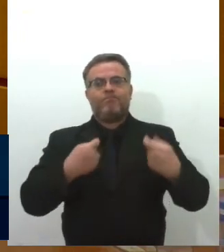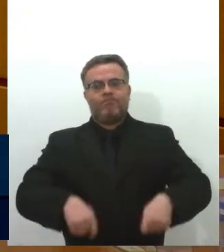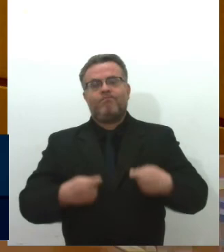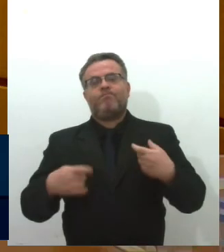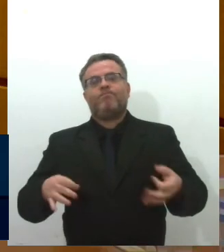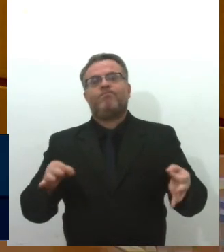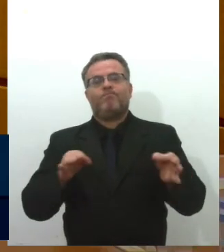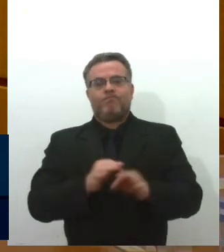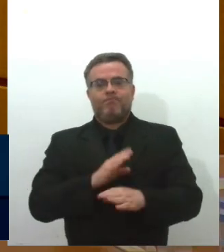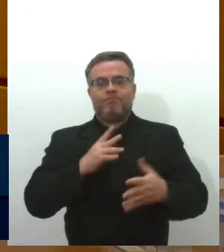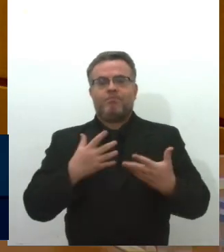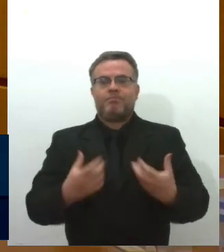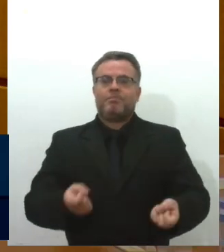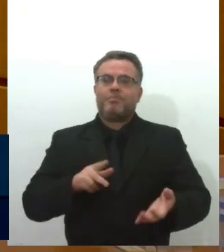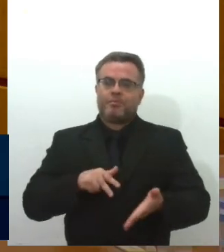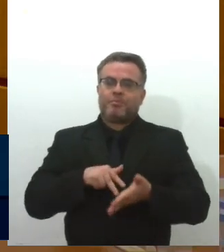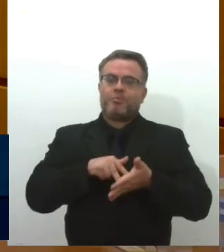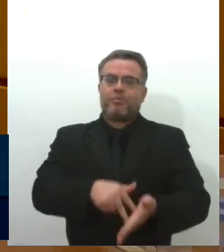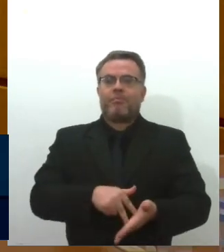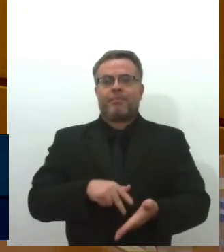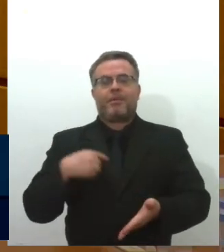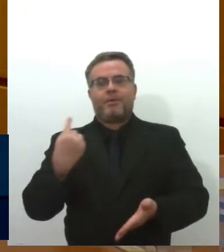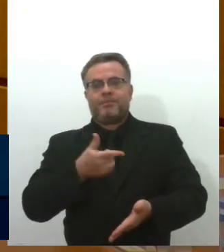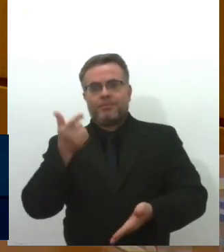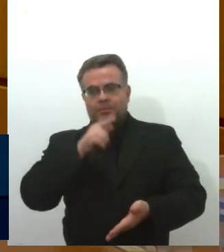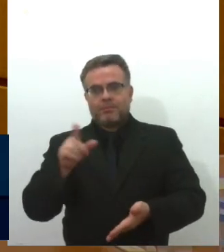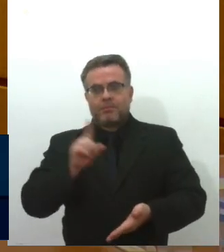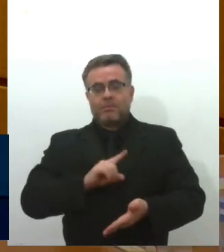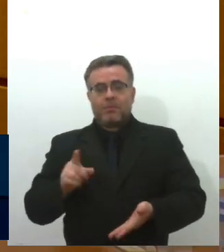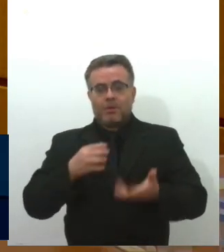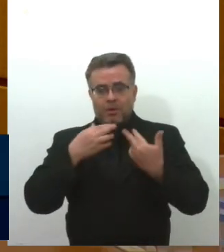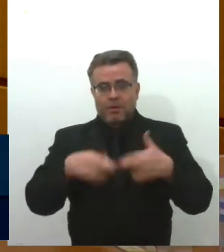tem que se assumir a responsabilidade. A gente não consegue nenhuma reunião.